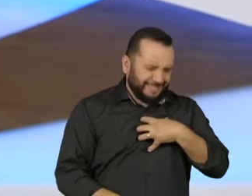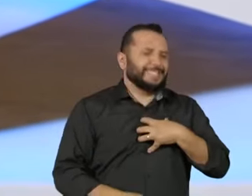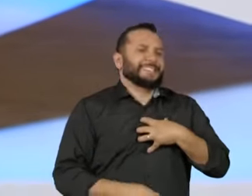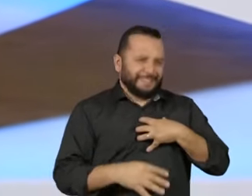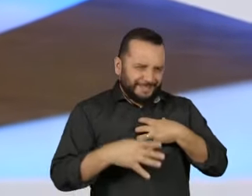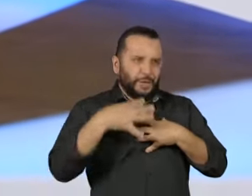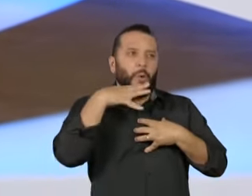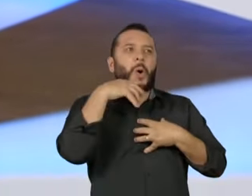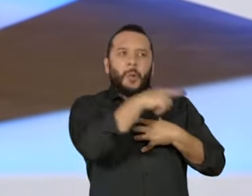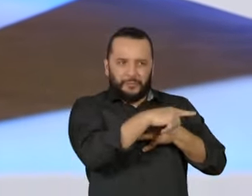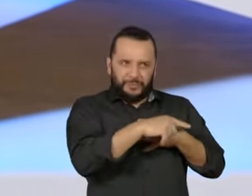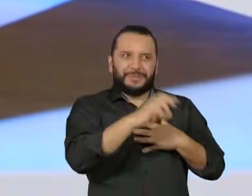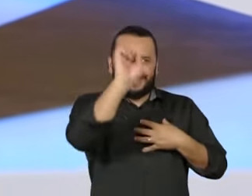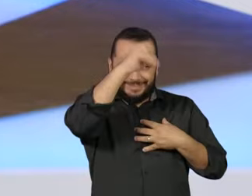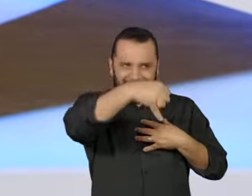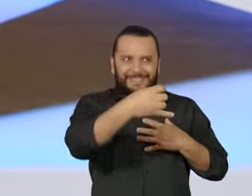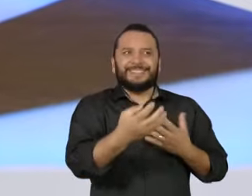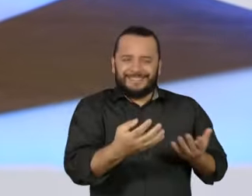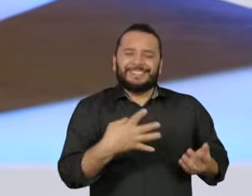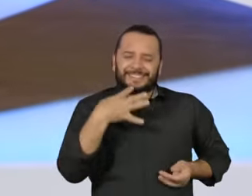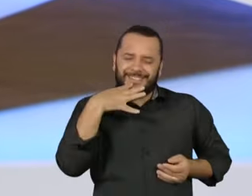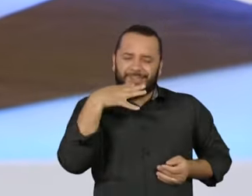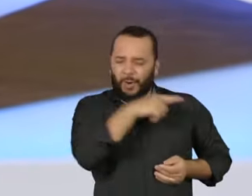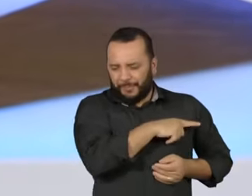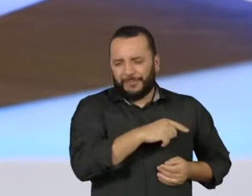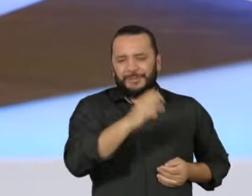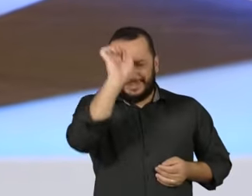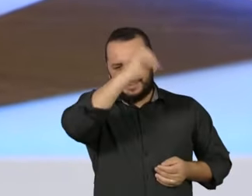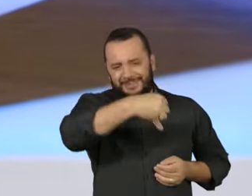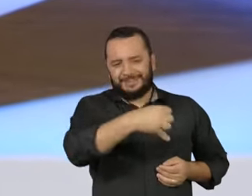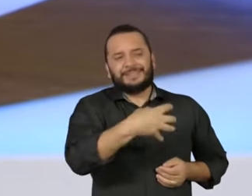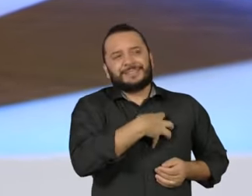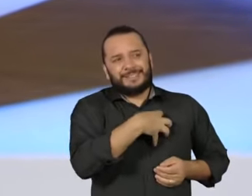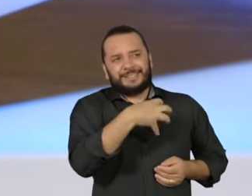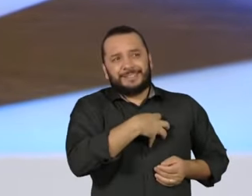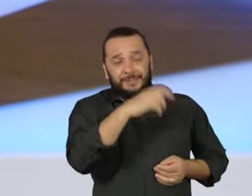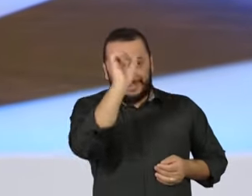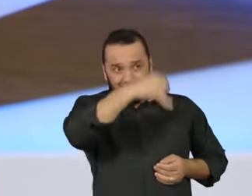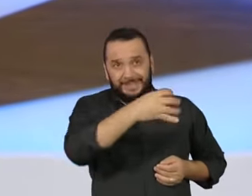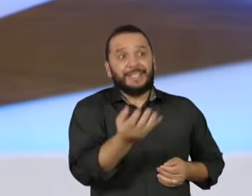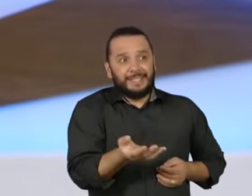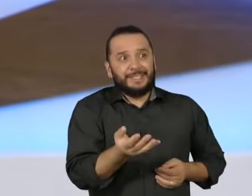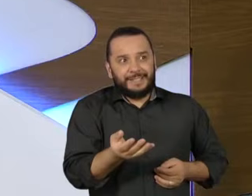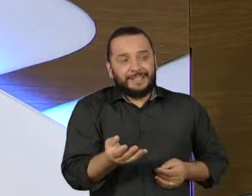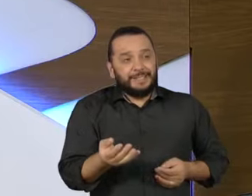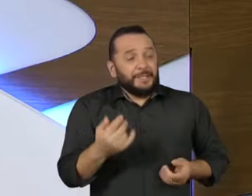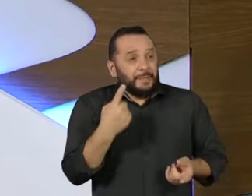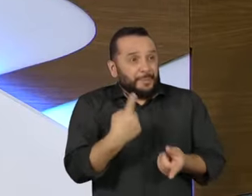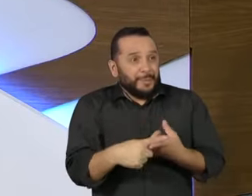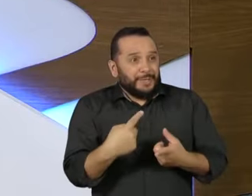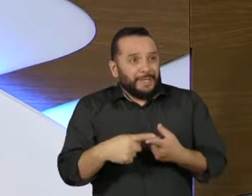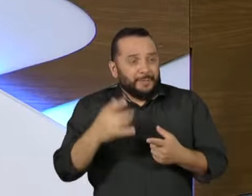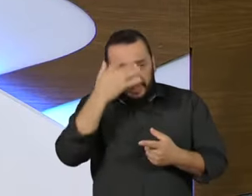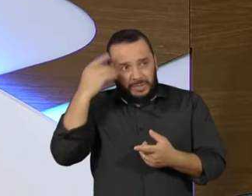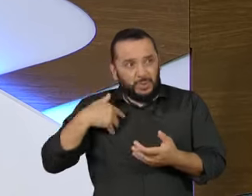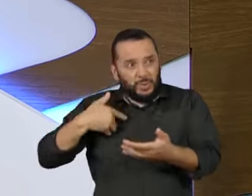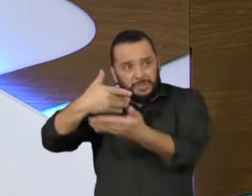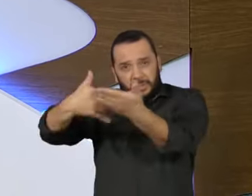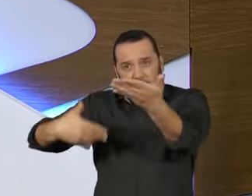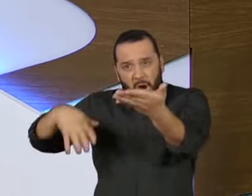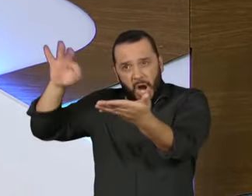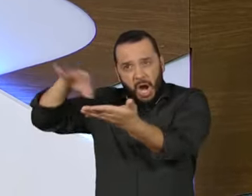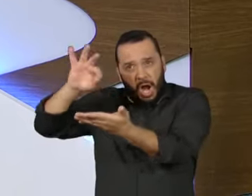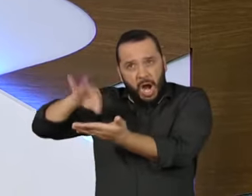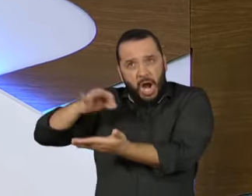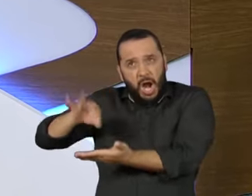expressivo esse movimento da sociedade brasileira e está claro e o recibo não é pequeno. Pode